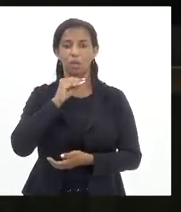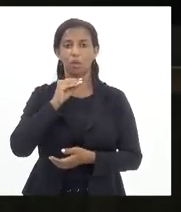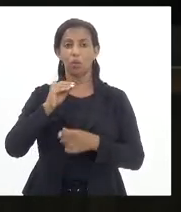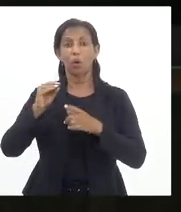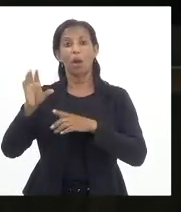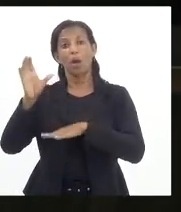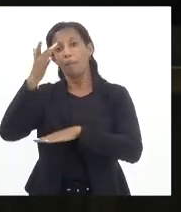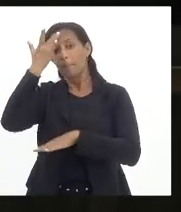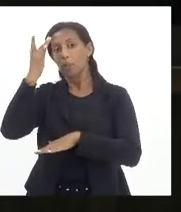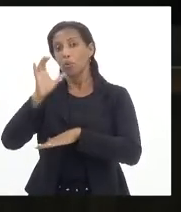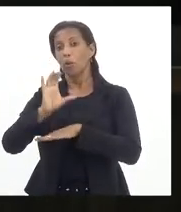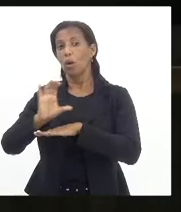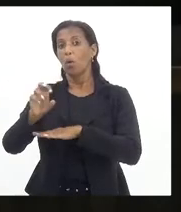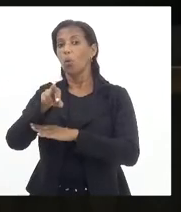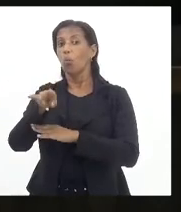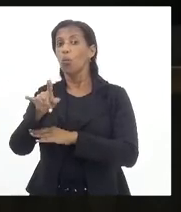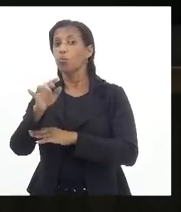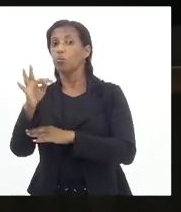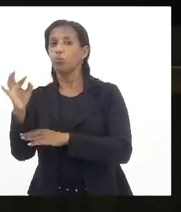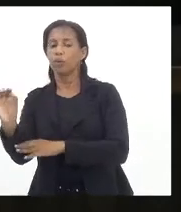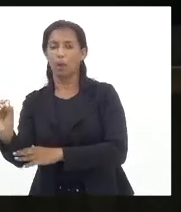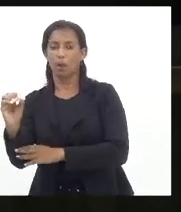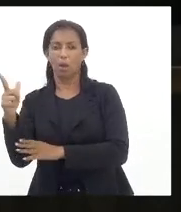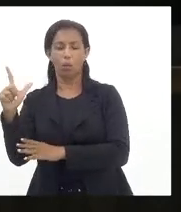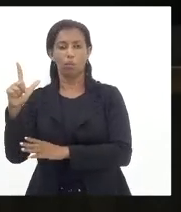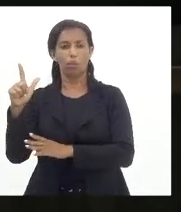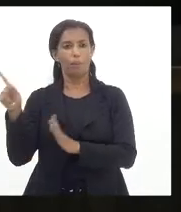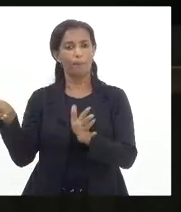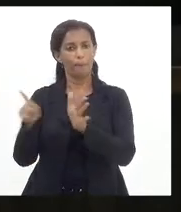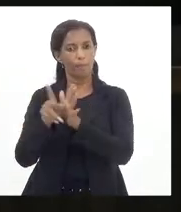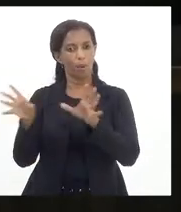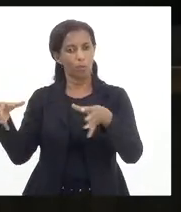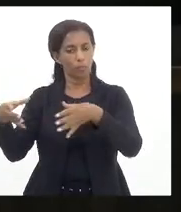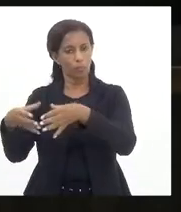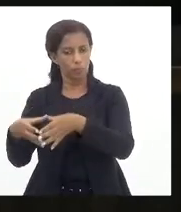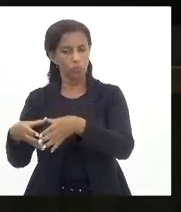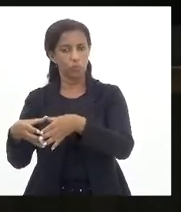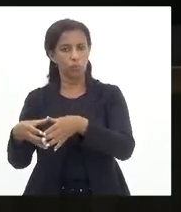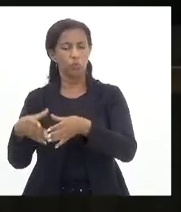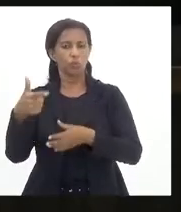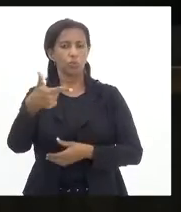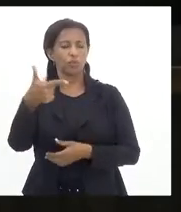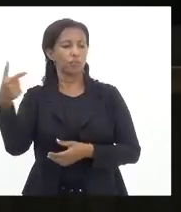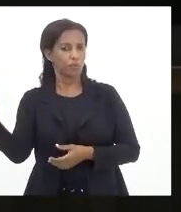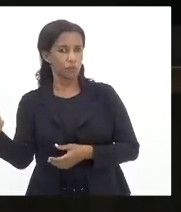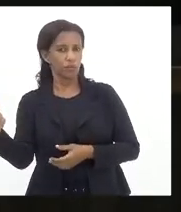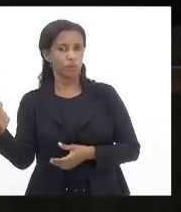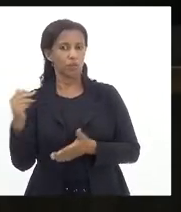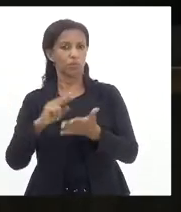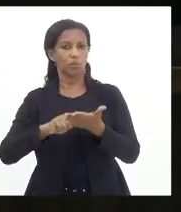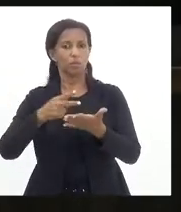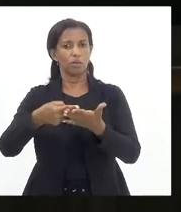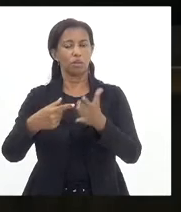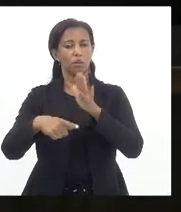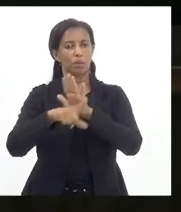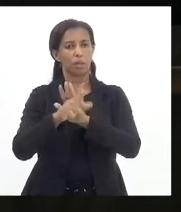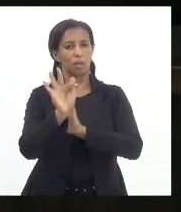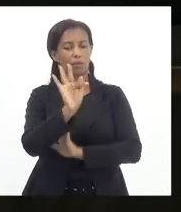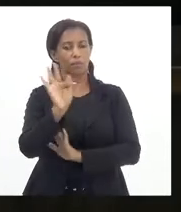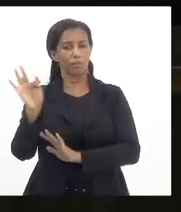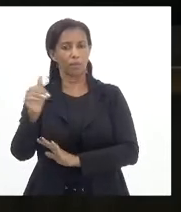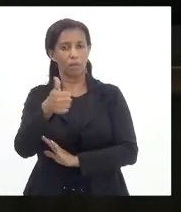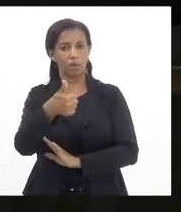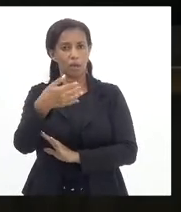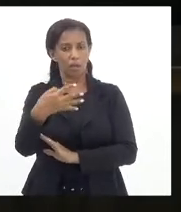cultural decorrente da lei federal 14 017 de 29 de junho de 20 alterada pela lei federal 14